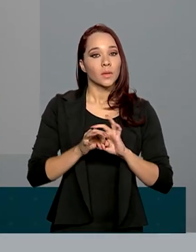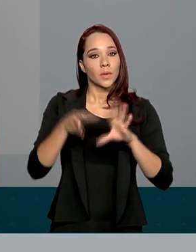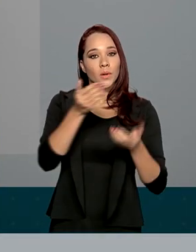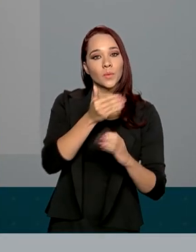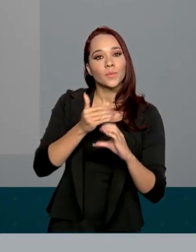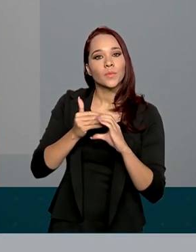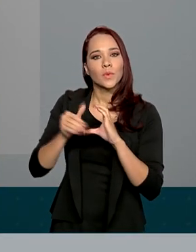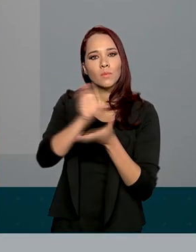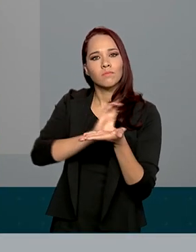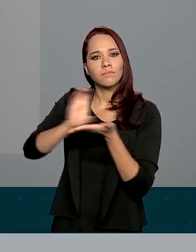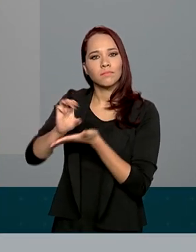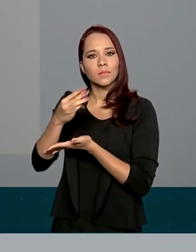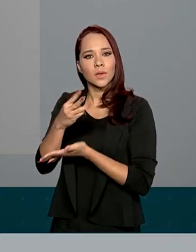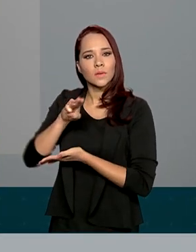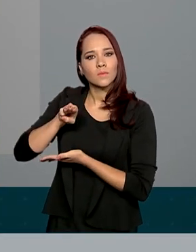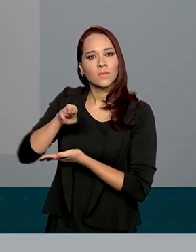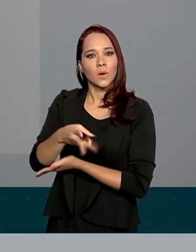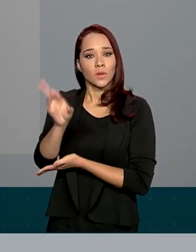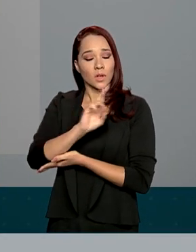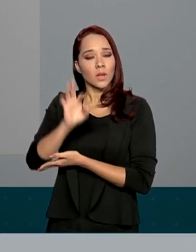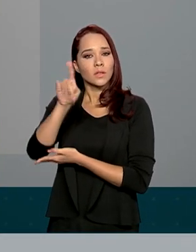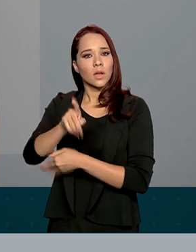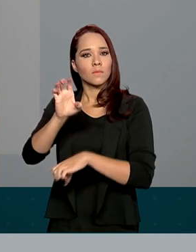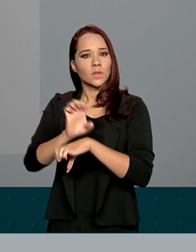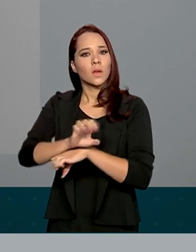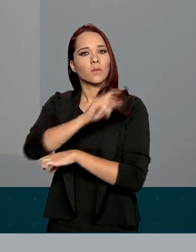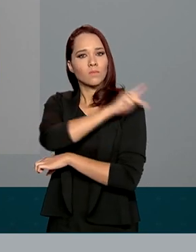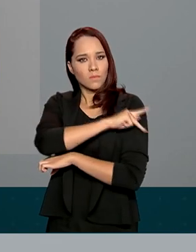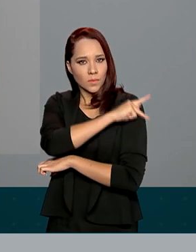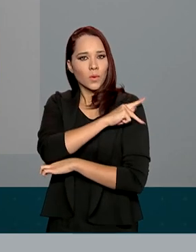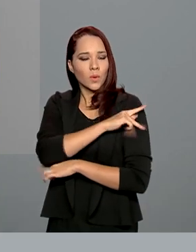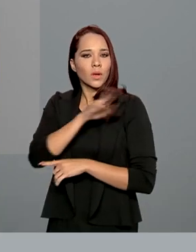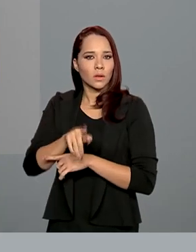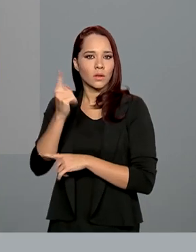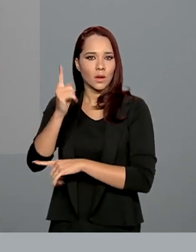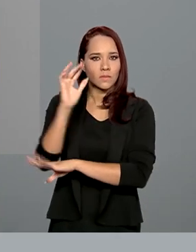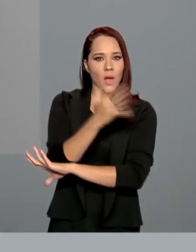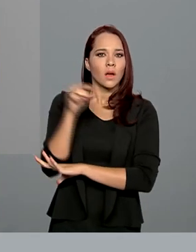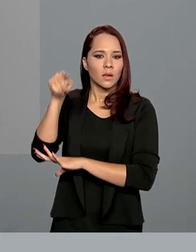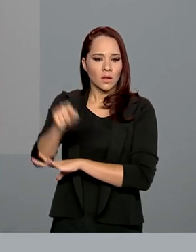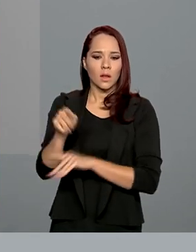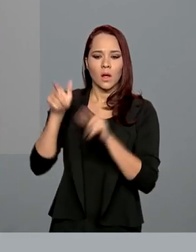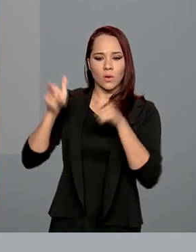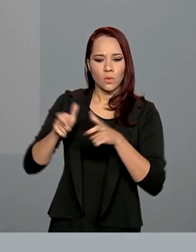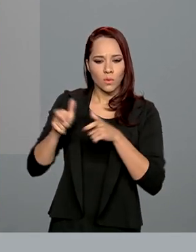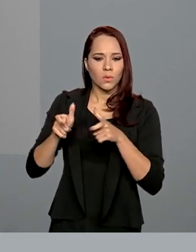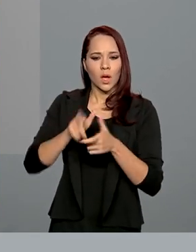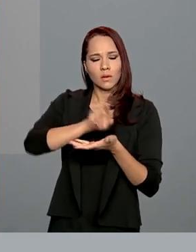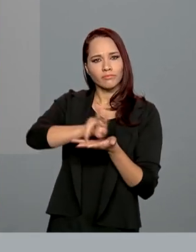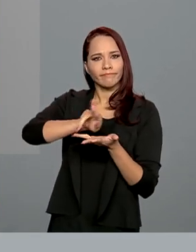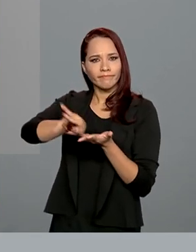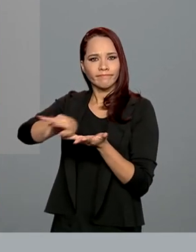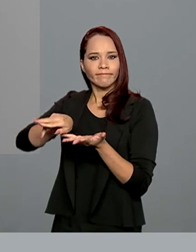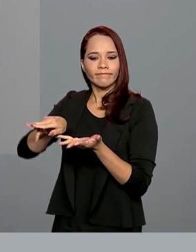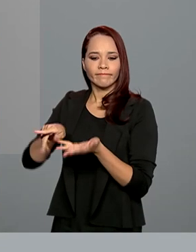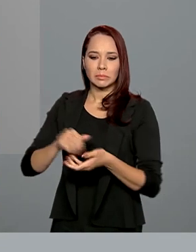recursos de 3 milhões de reais para o estado do Piauí, três partes nacionais lá, Serra das Confusões, Parque do Delta do Panaíba e